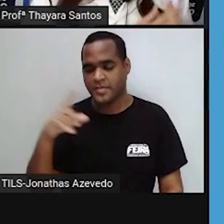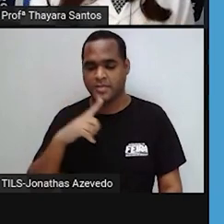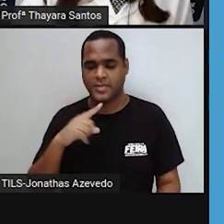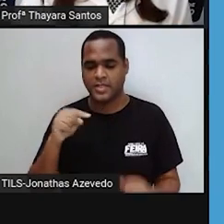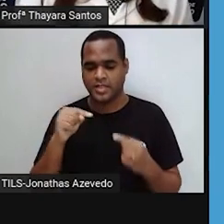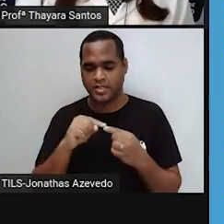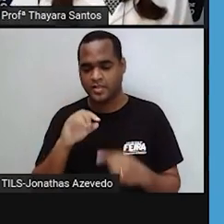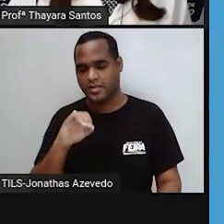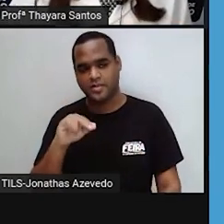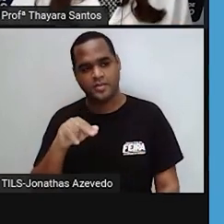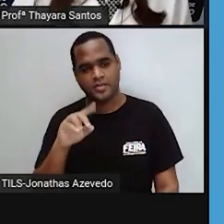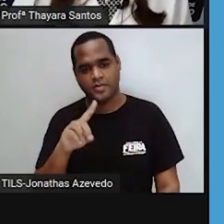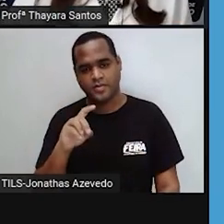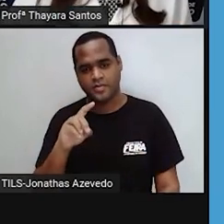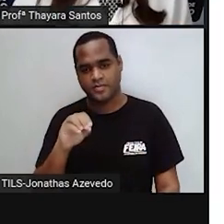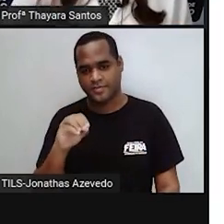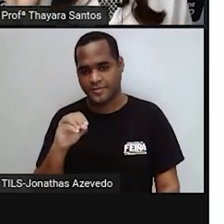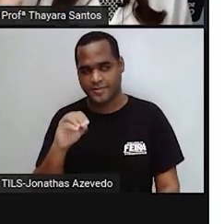endossimbiose.